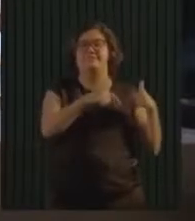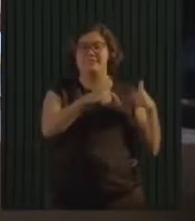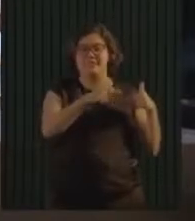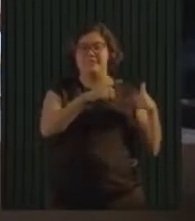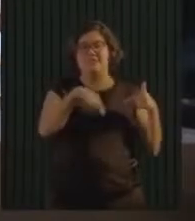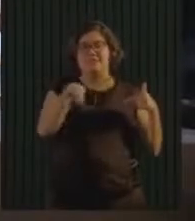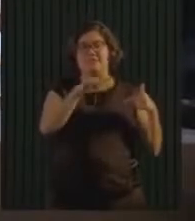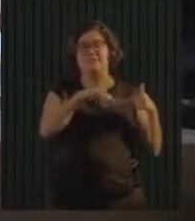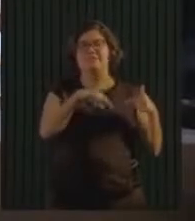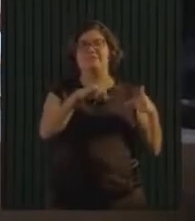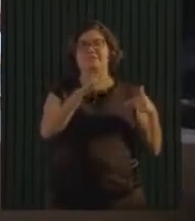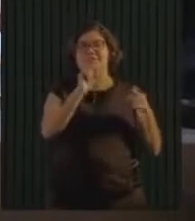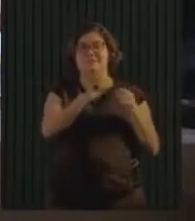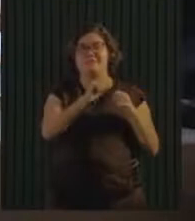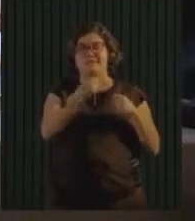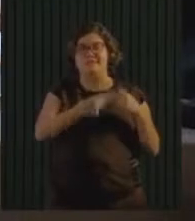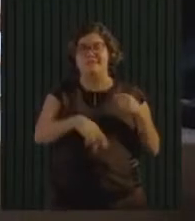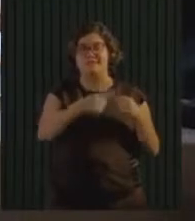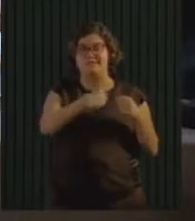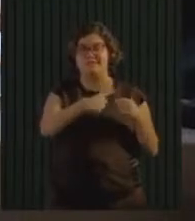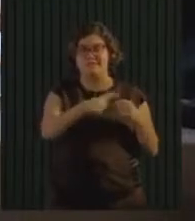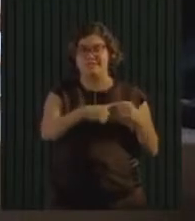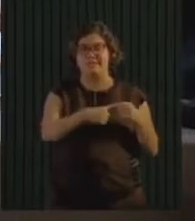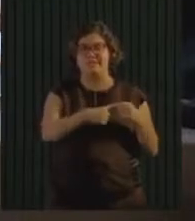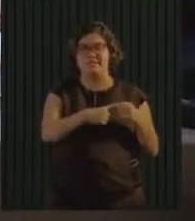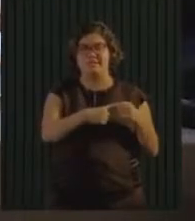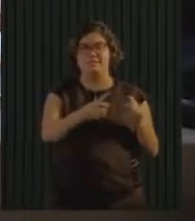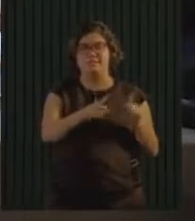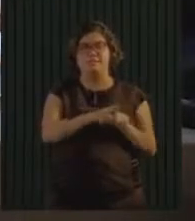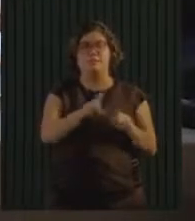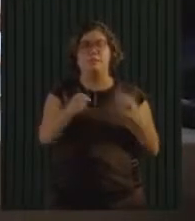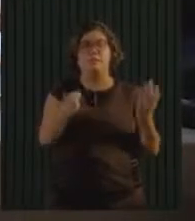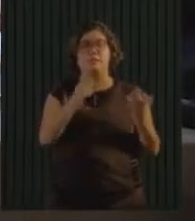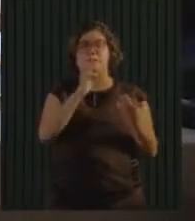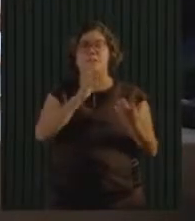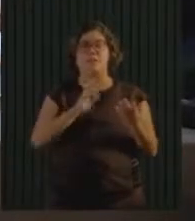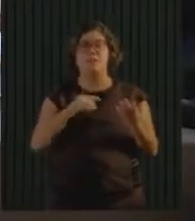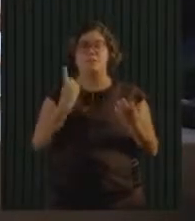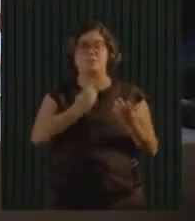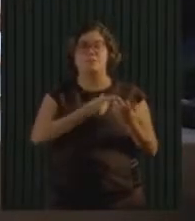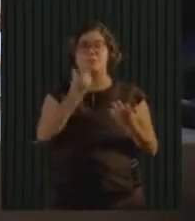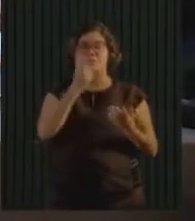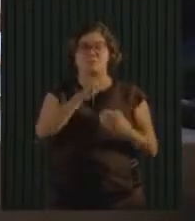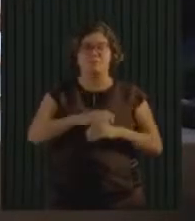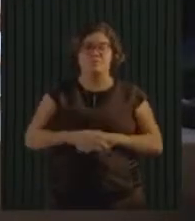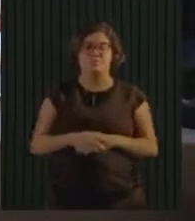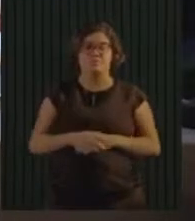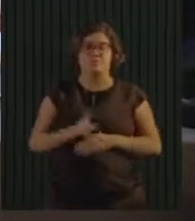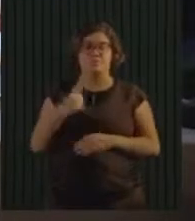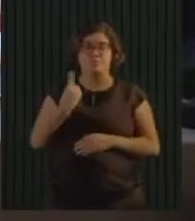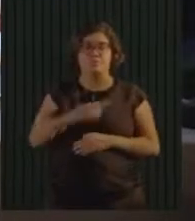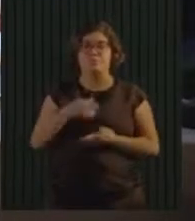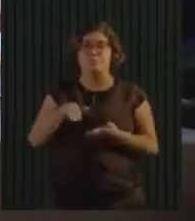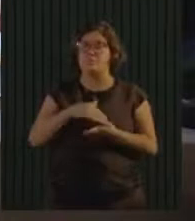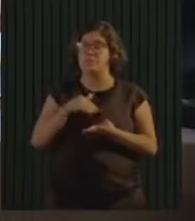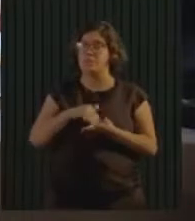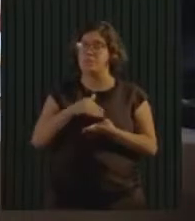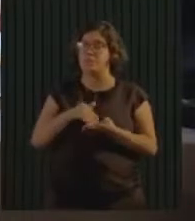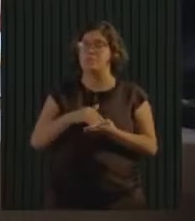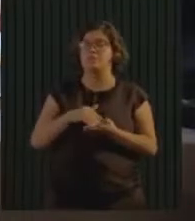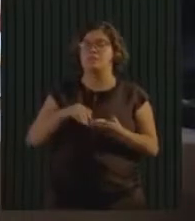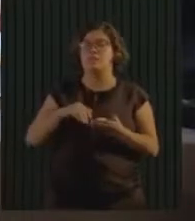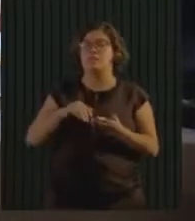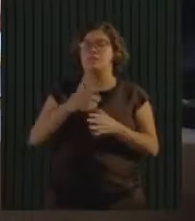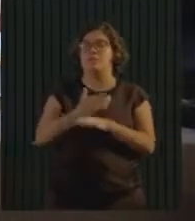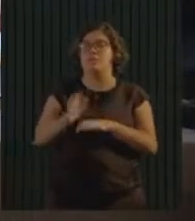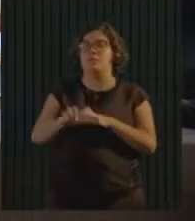que nós estamos tomando na cidade e que resultado nós estamos obtendo. O nosso secretário do meio ambiente, Fábio